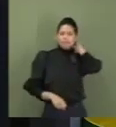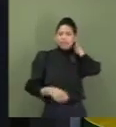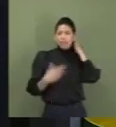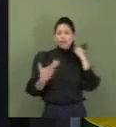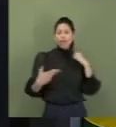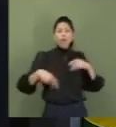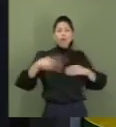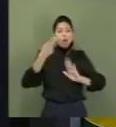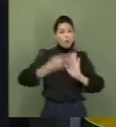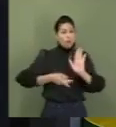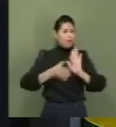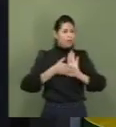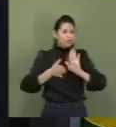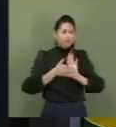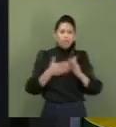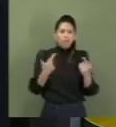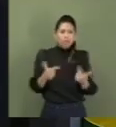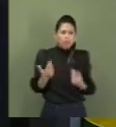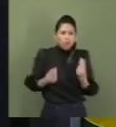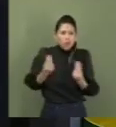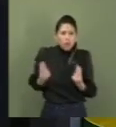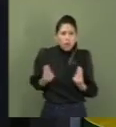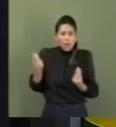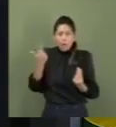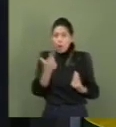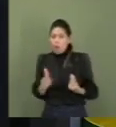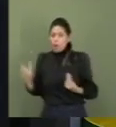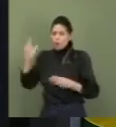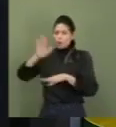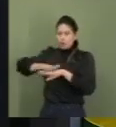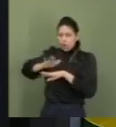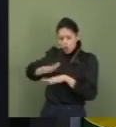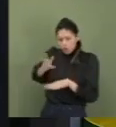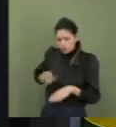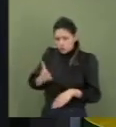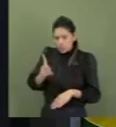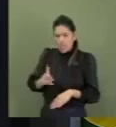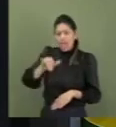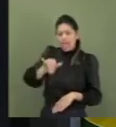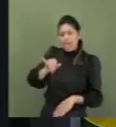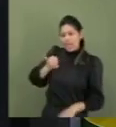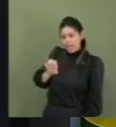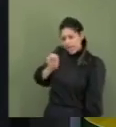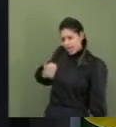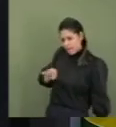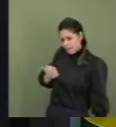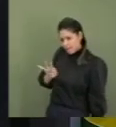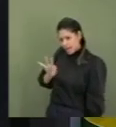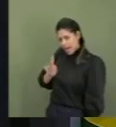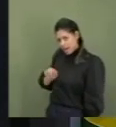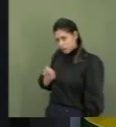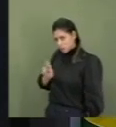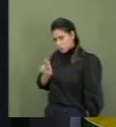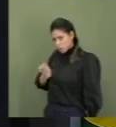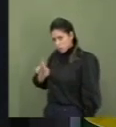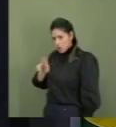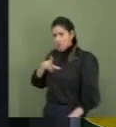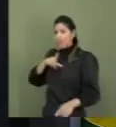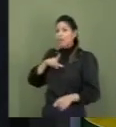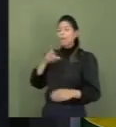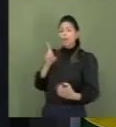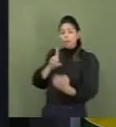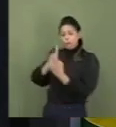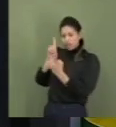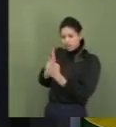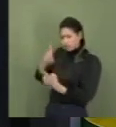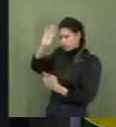improvisado para criar uma fonte de financiamento permanente para a Embratu pode inviabilizar o atendimento gratuito